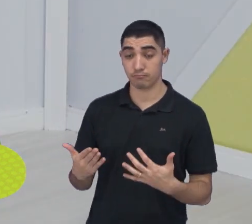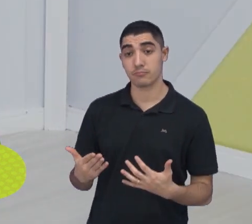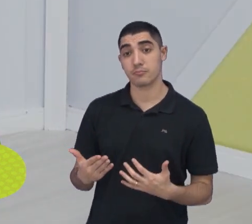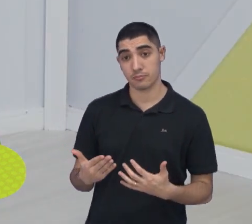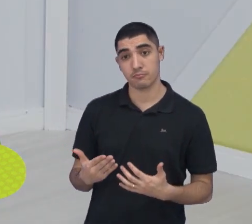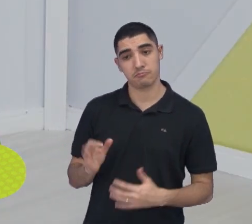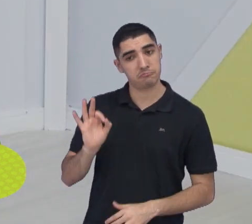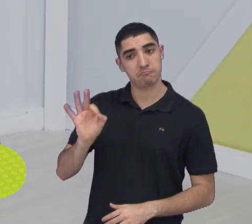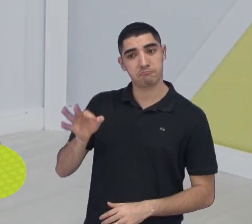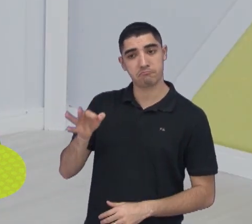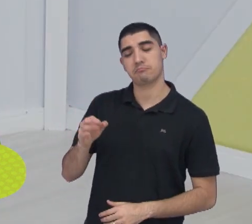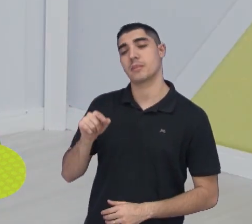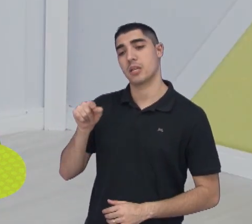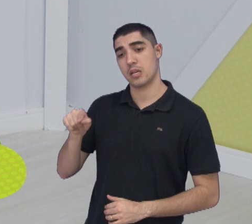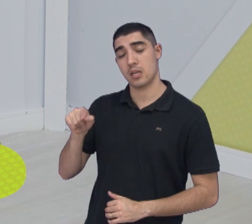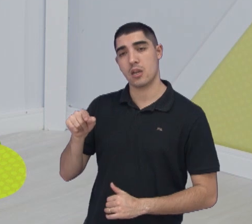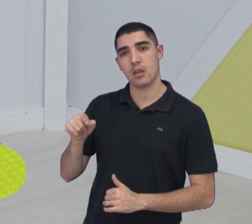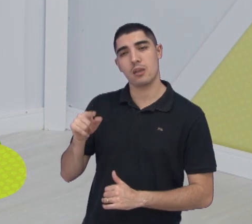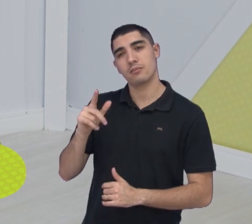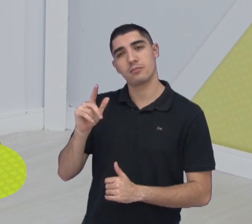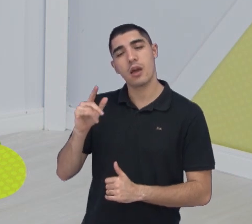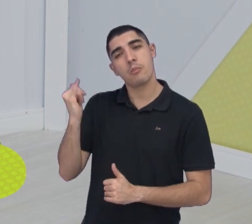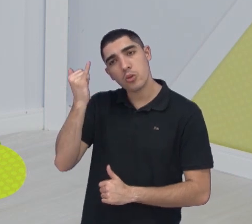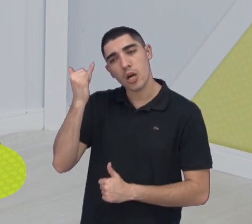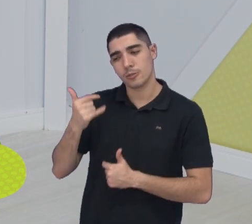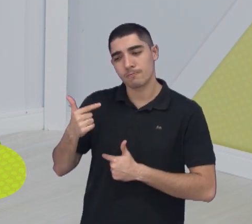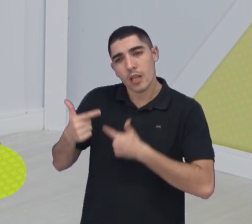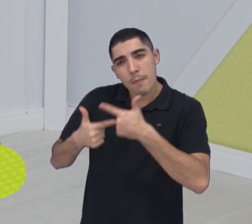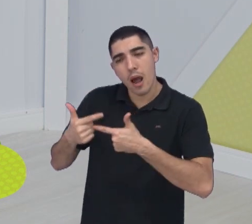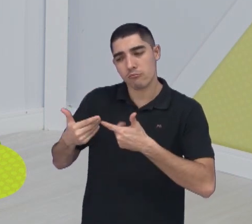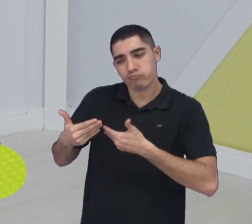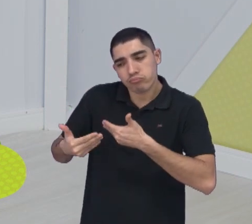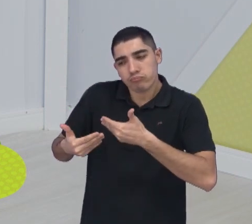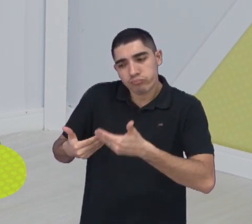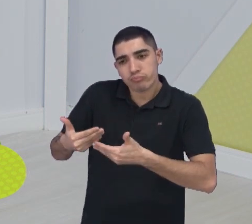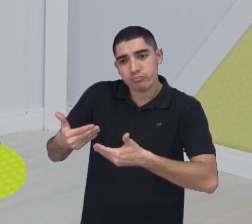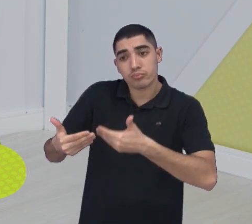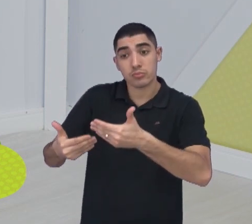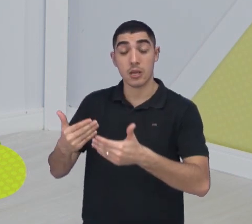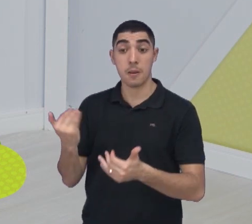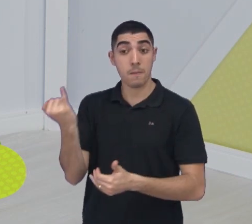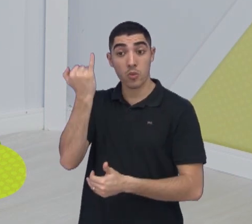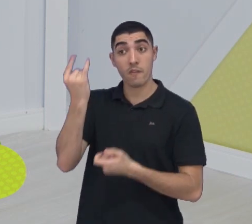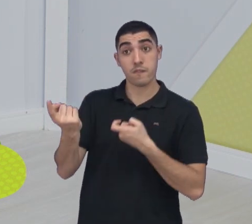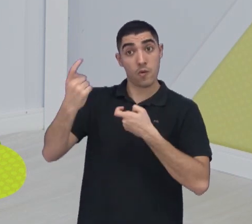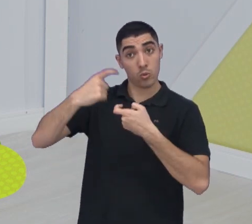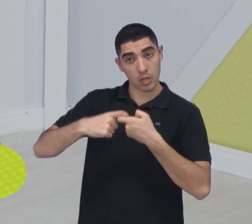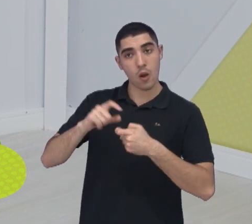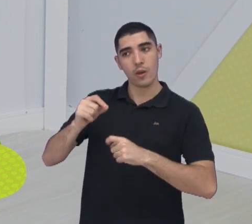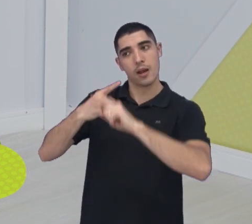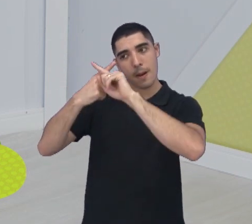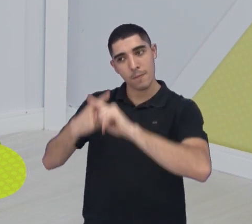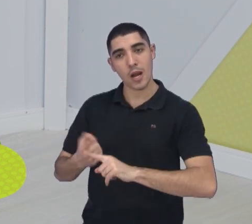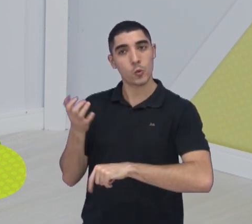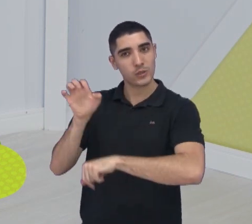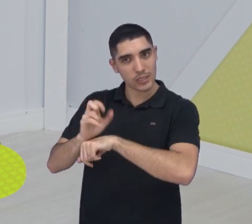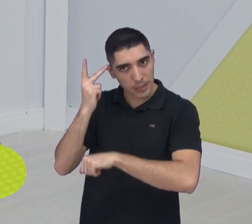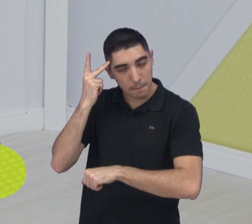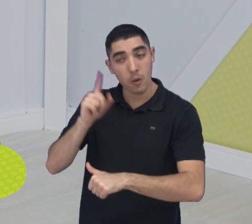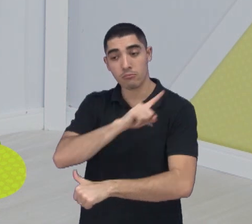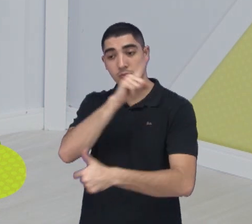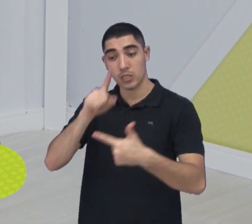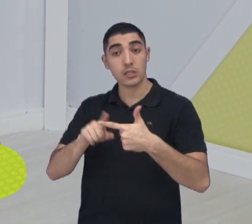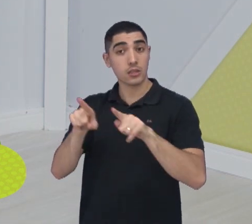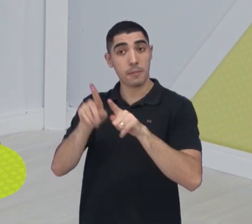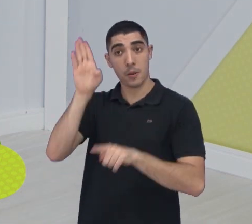um trabalho formiguinha. E o importante foi voltar ao cenário estadual e também nacional dessa equipe do